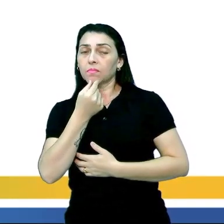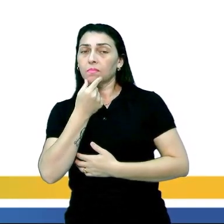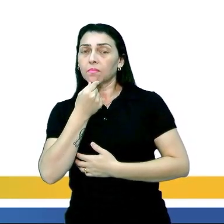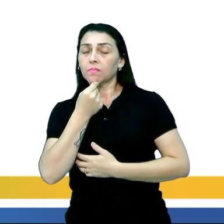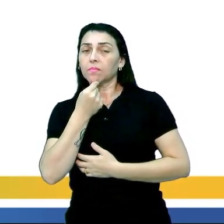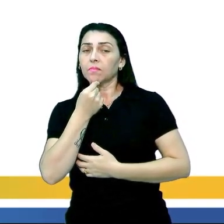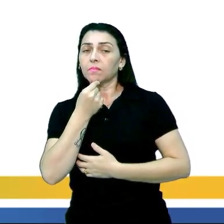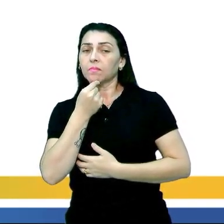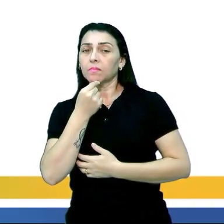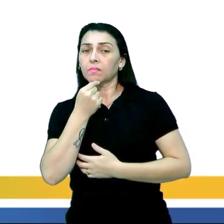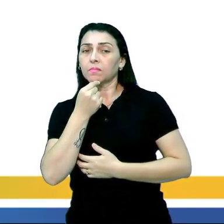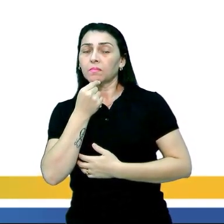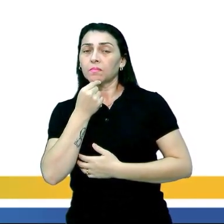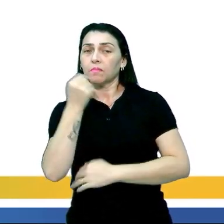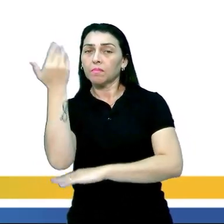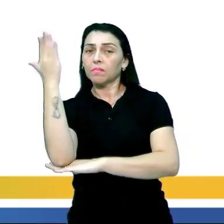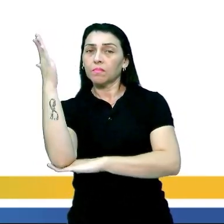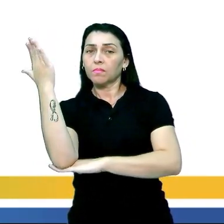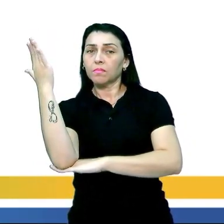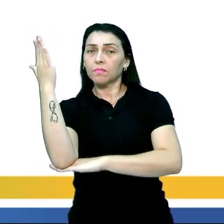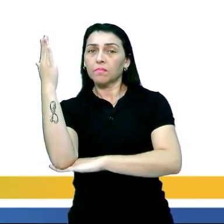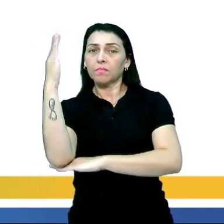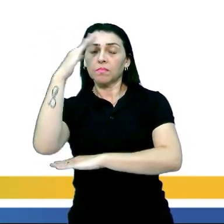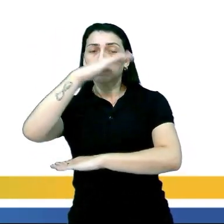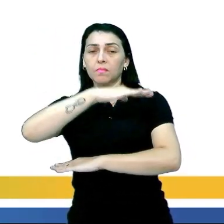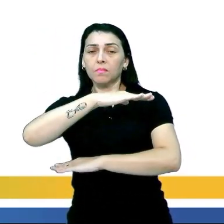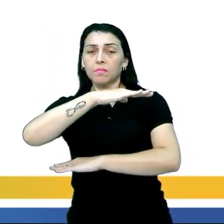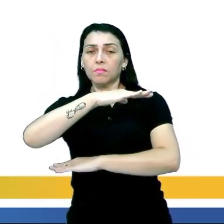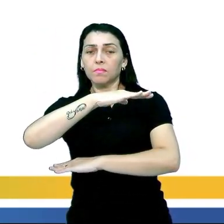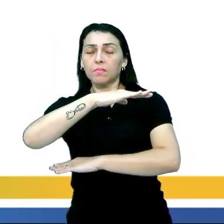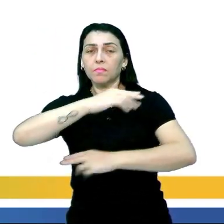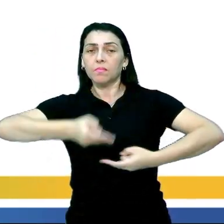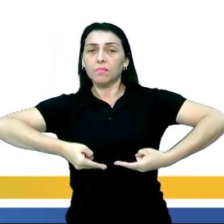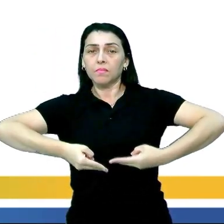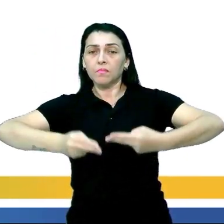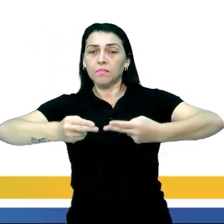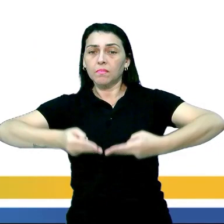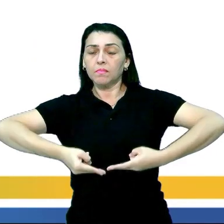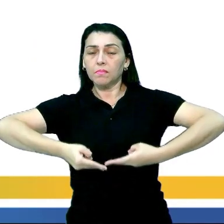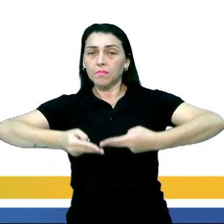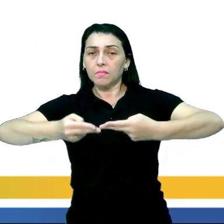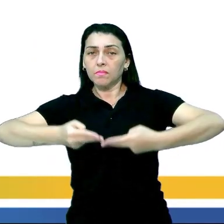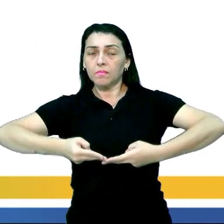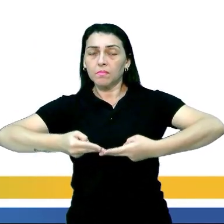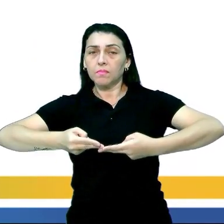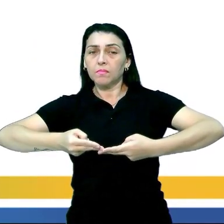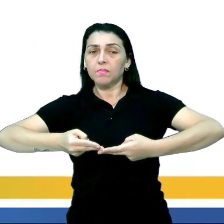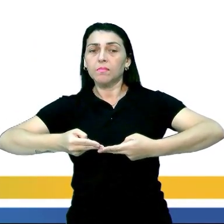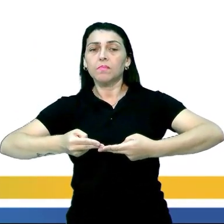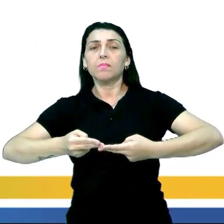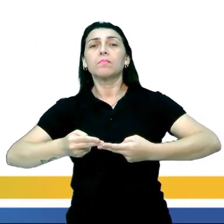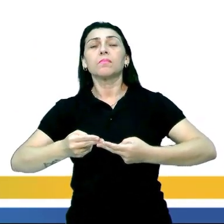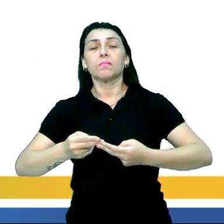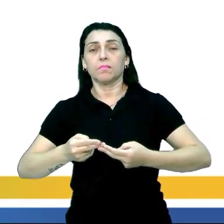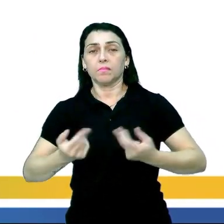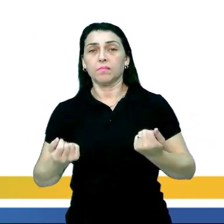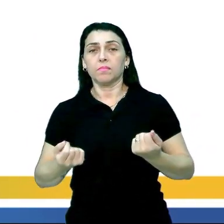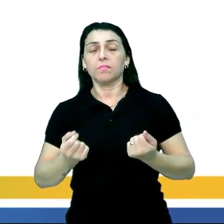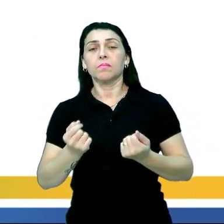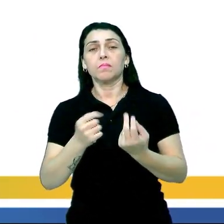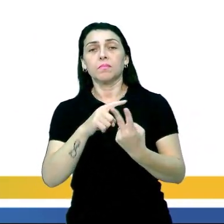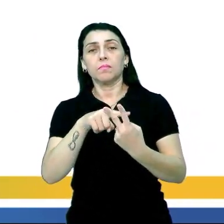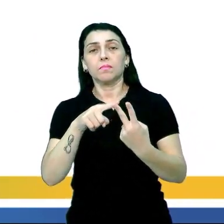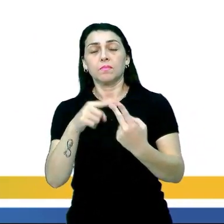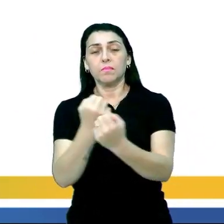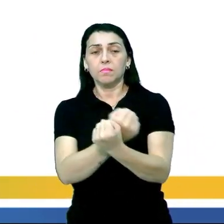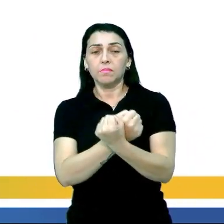nós temos aí um pedaço de madeira e ele sendo carregado, digamos assim, nessa rede por